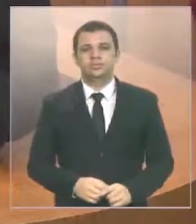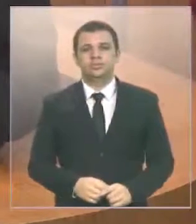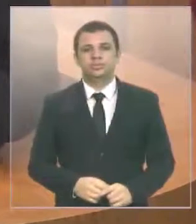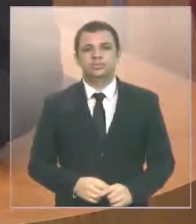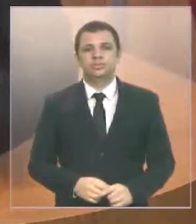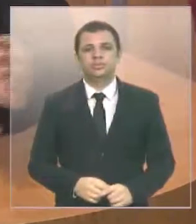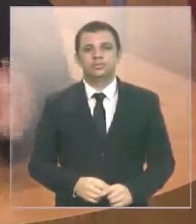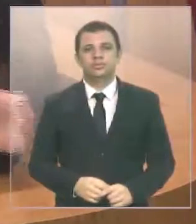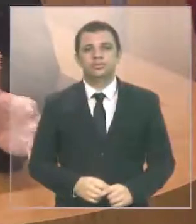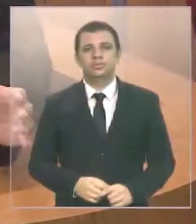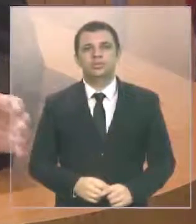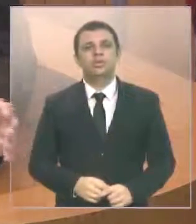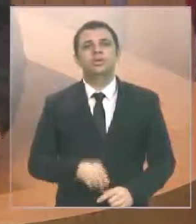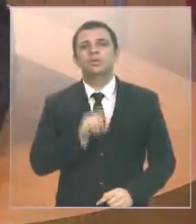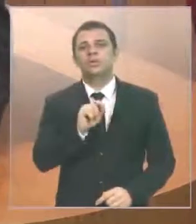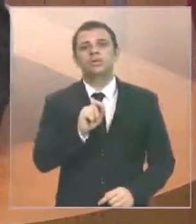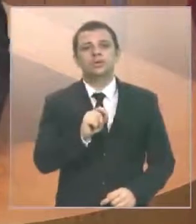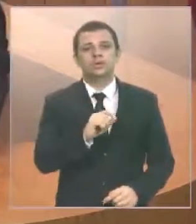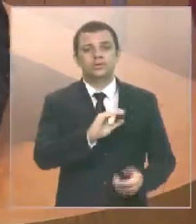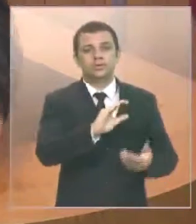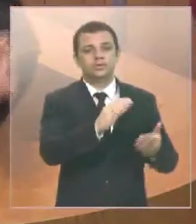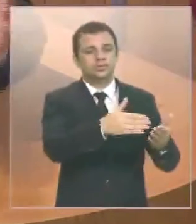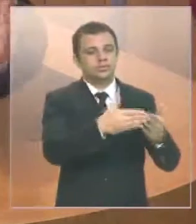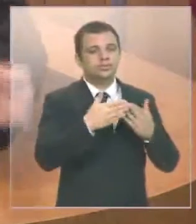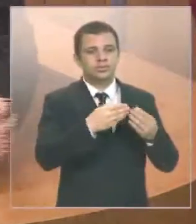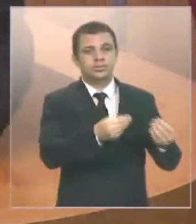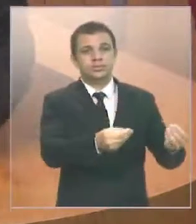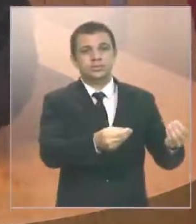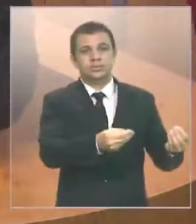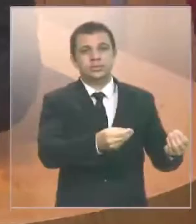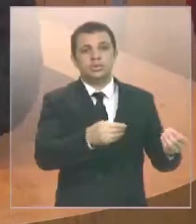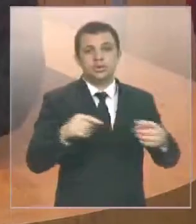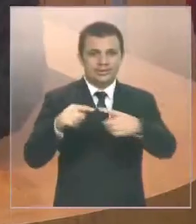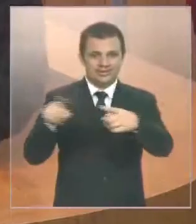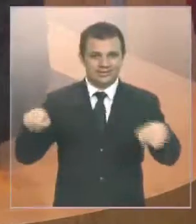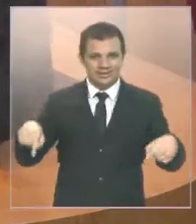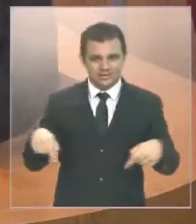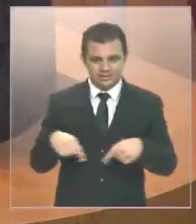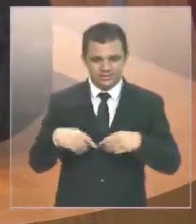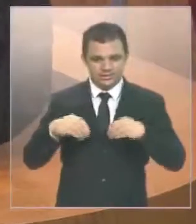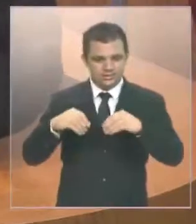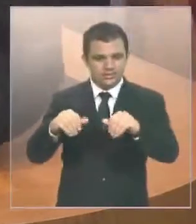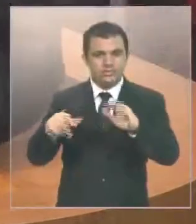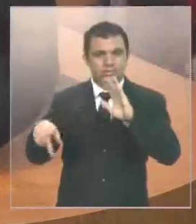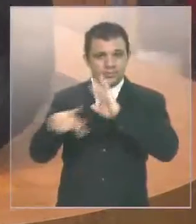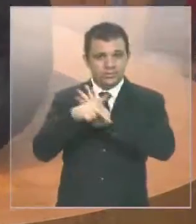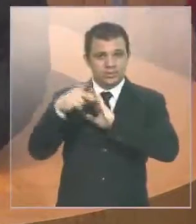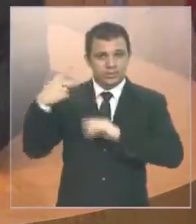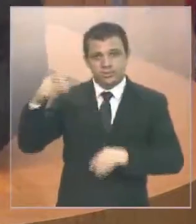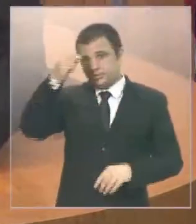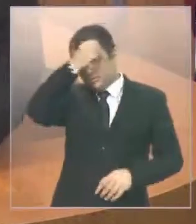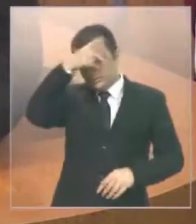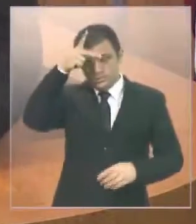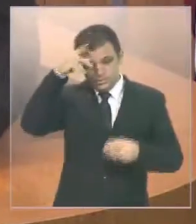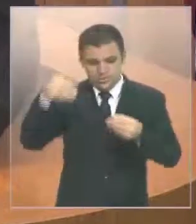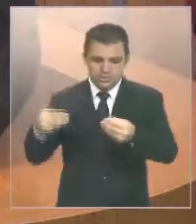de um terreno da prefeitura para uma empresa chamada Seixomix.